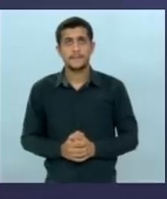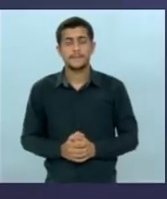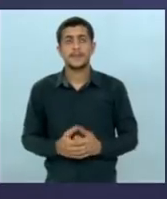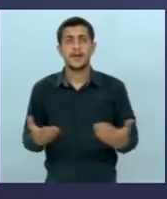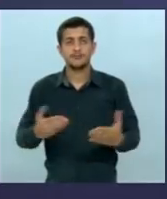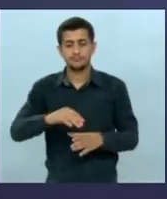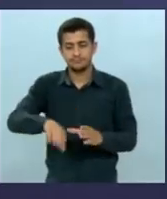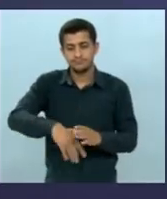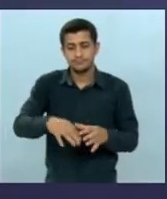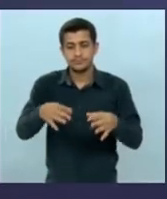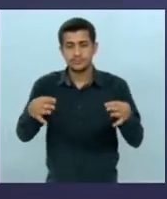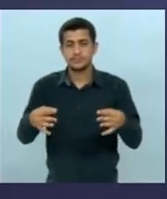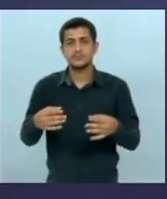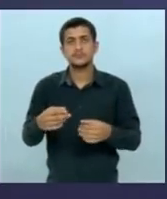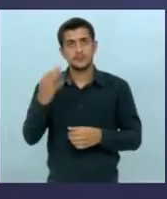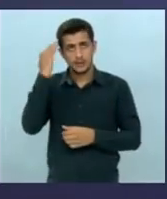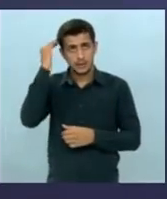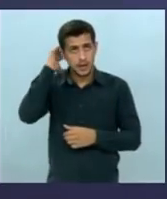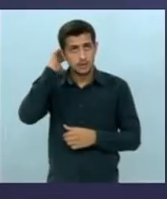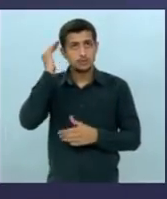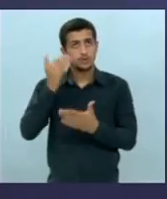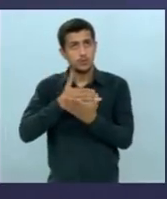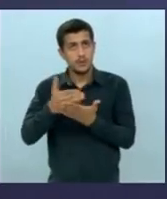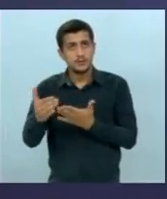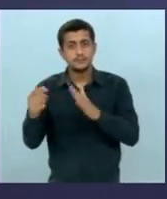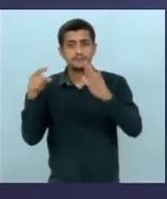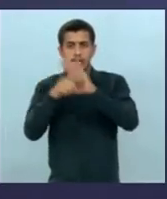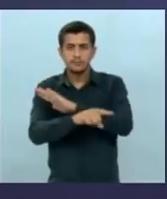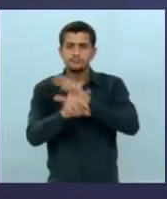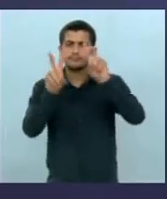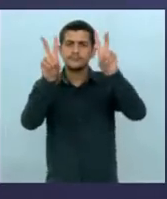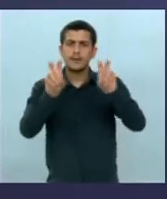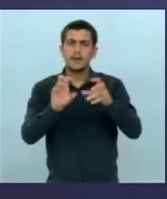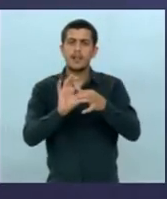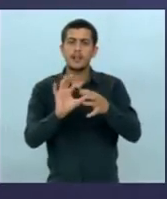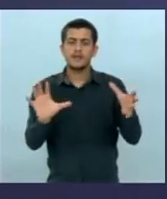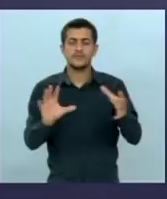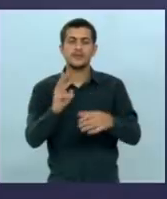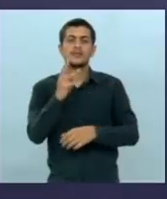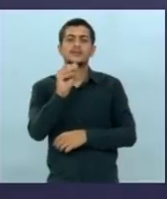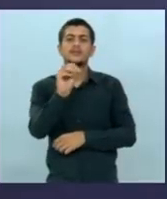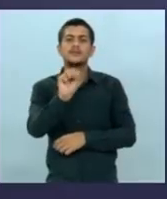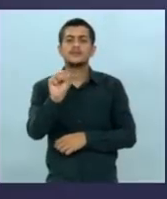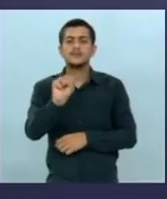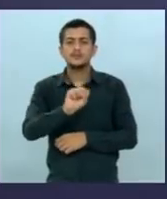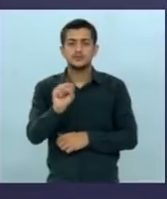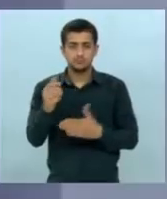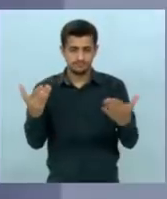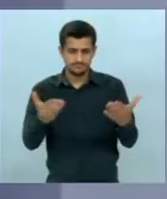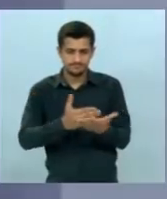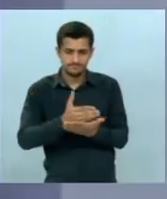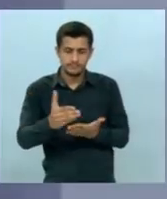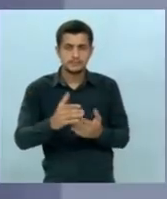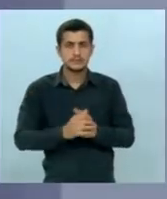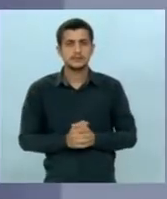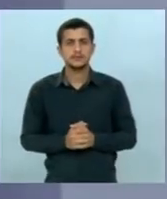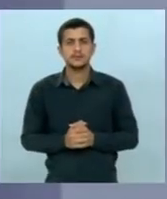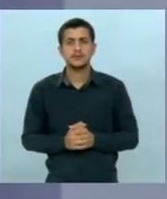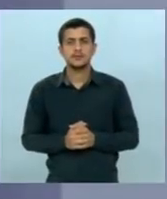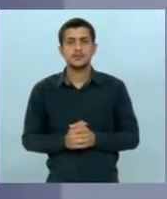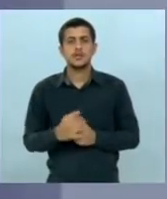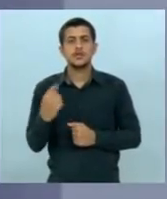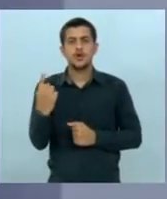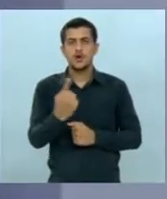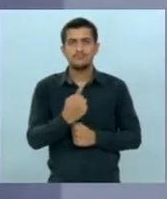sorteio é o senhor quem faz a próxima pergunta no tema livre. 30 segundos a partir de agora. Nós temos alguns